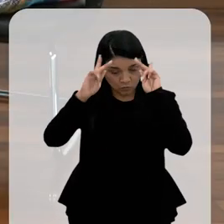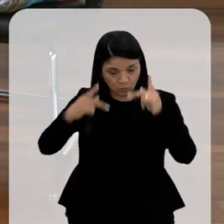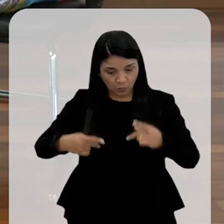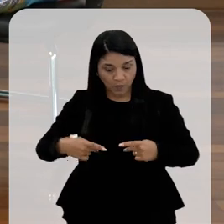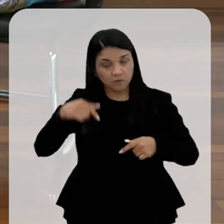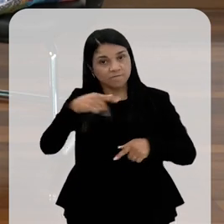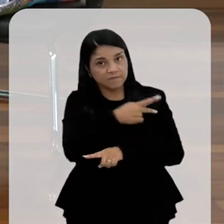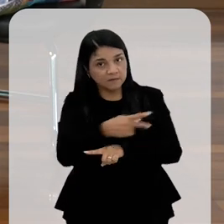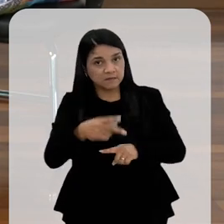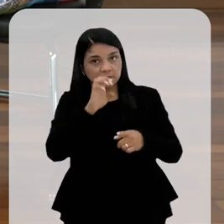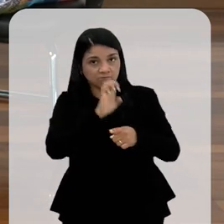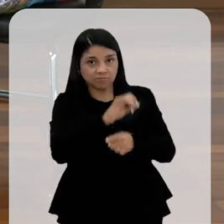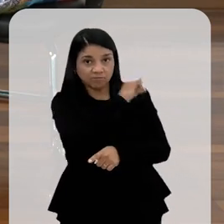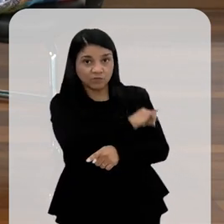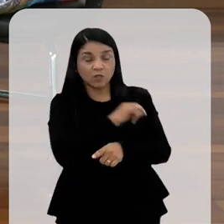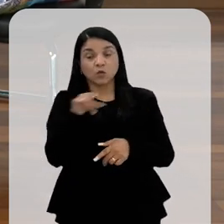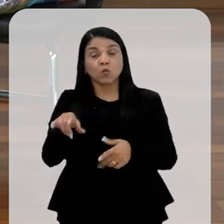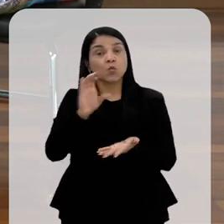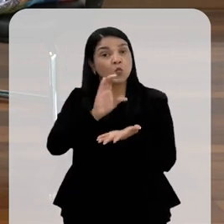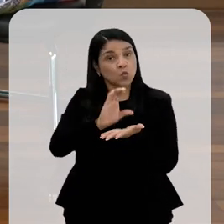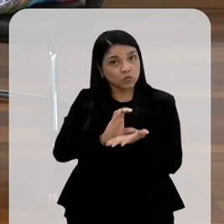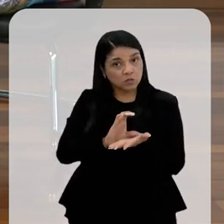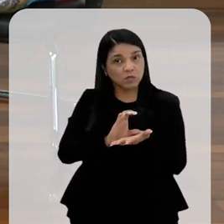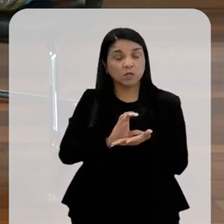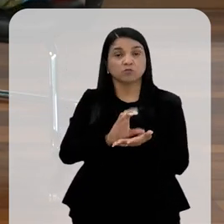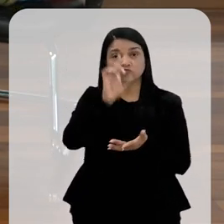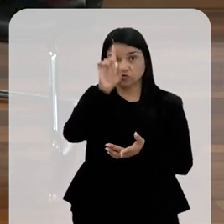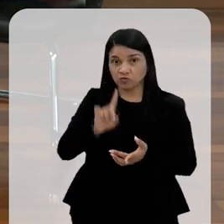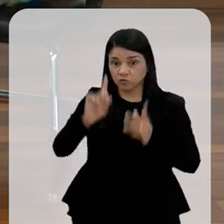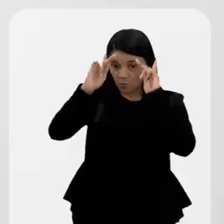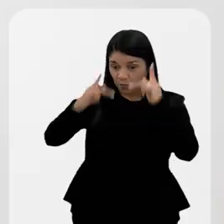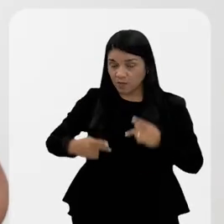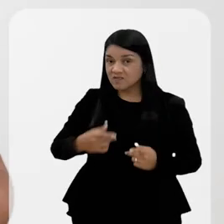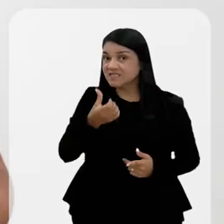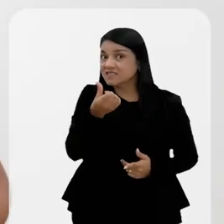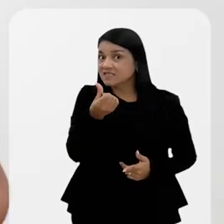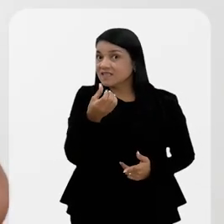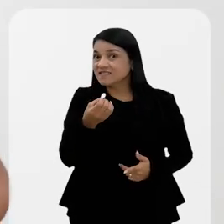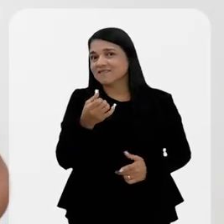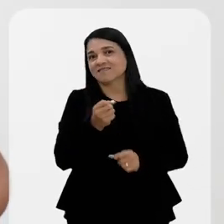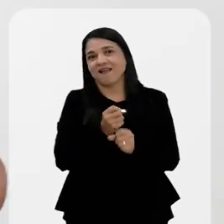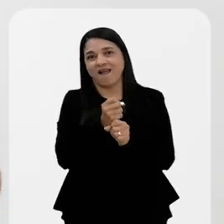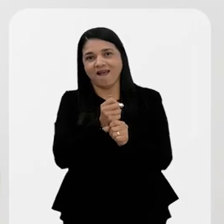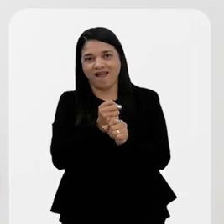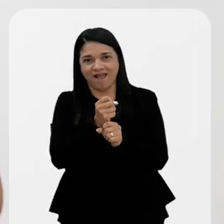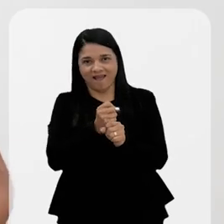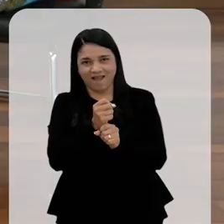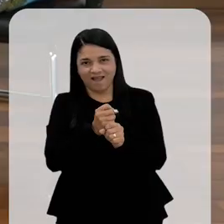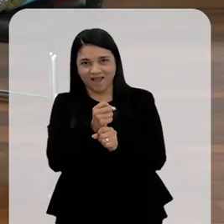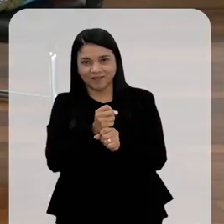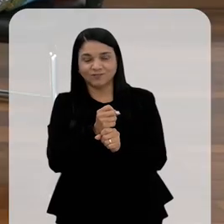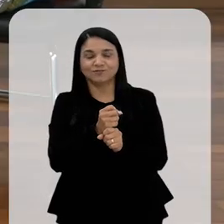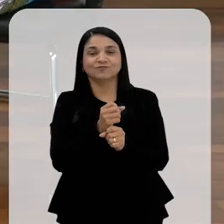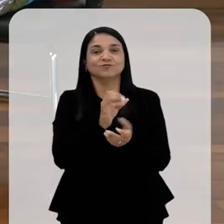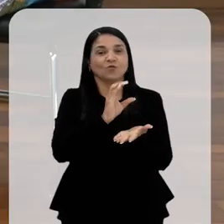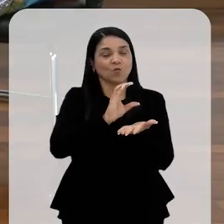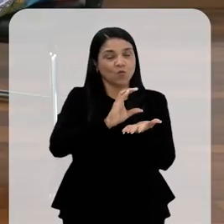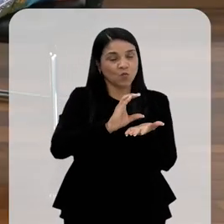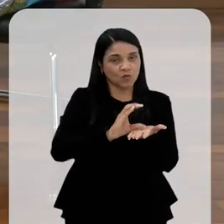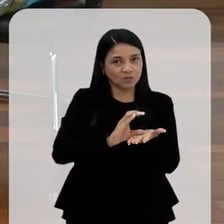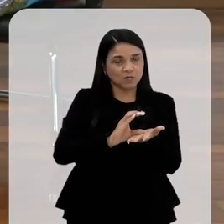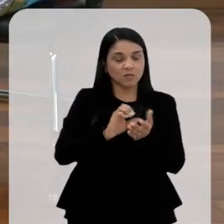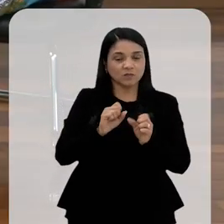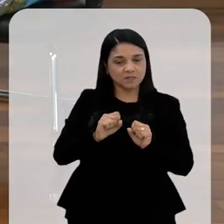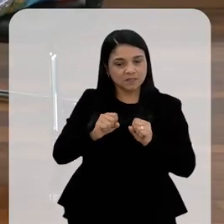Rio de Janeiro. Muito bem. O Conselho Nacional de Direitos Humanos, que está completando aí seus 60 anos, a partir do Conselho Nacional de